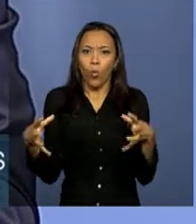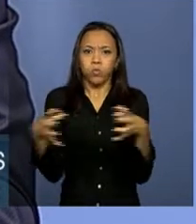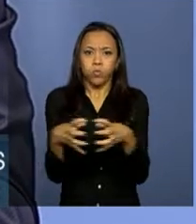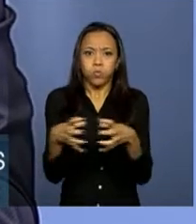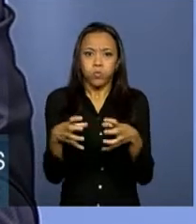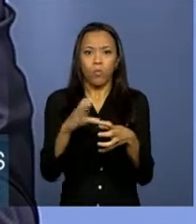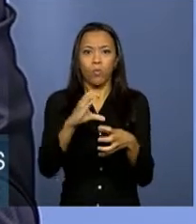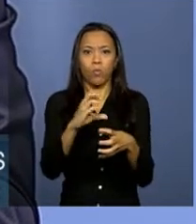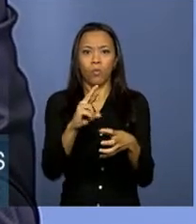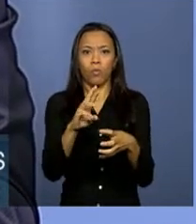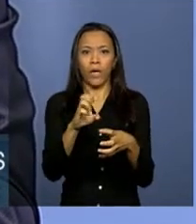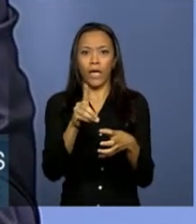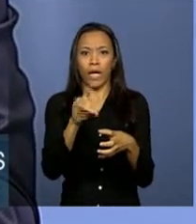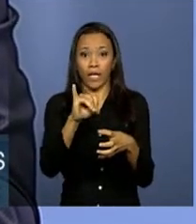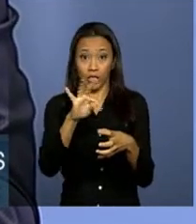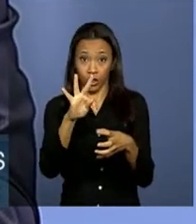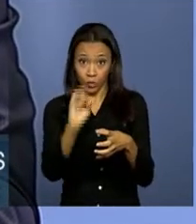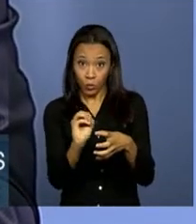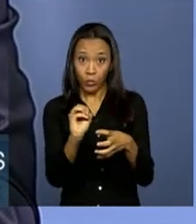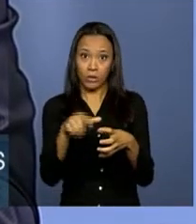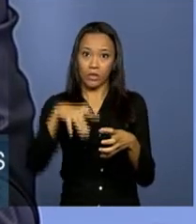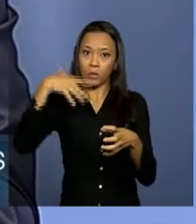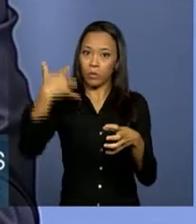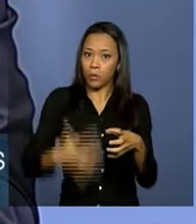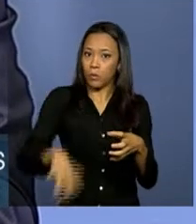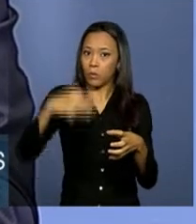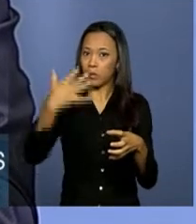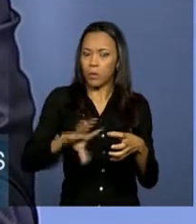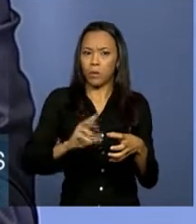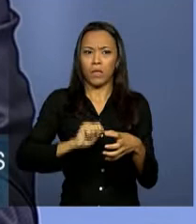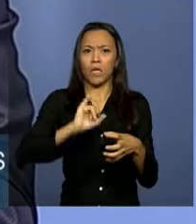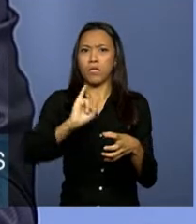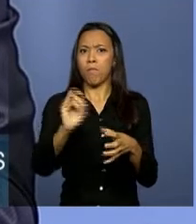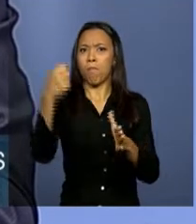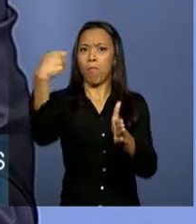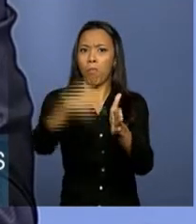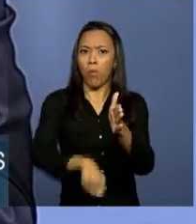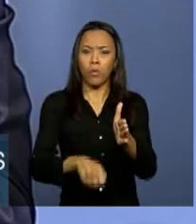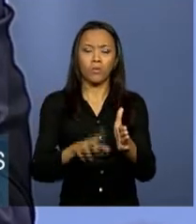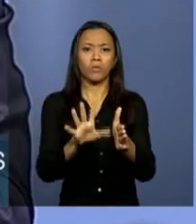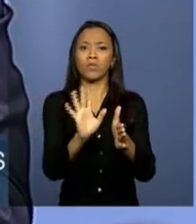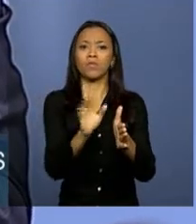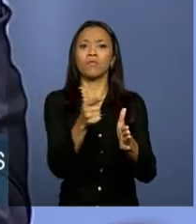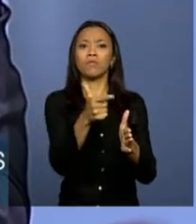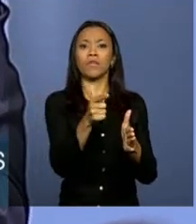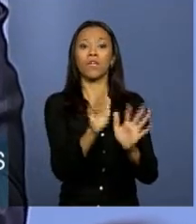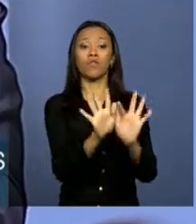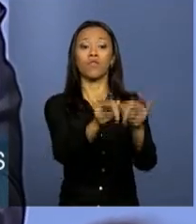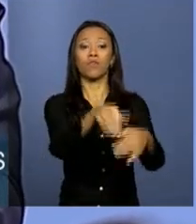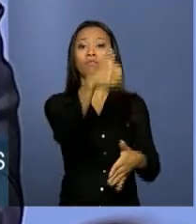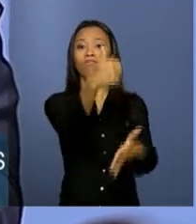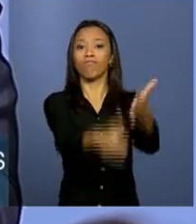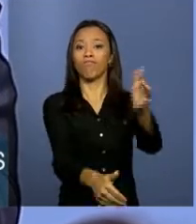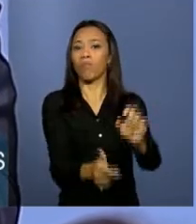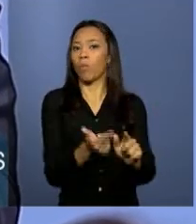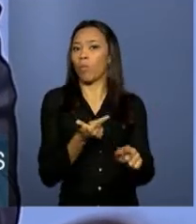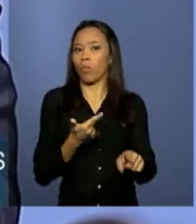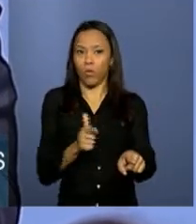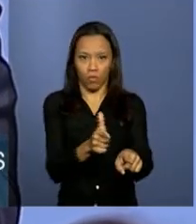carrega, sobretudo, esses resíduos tributários que não são desonerados ao final da cadeia.